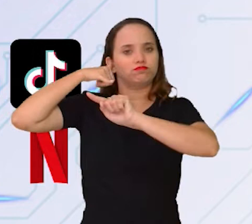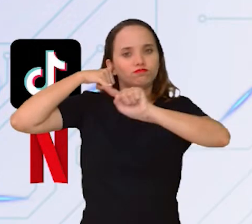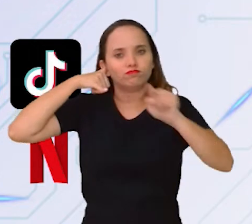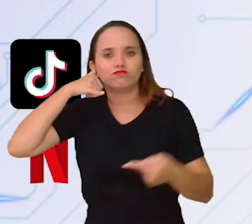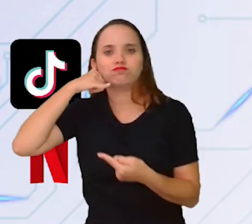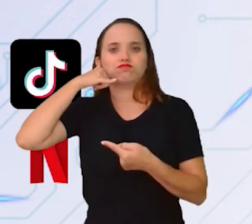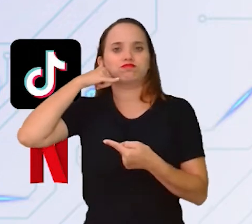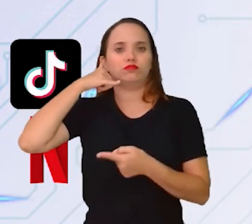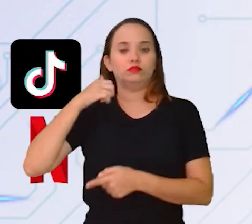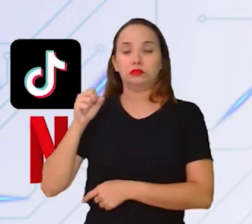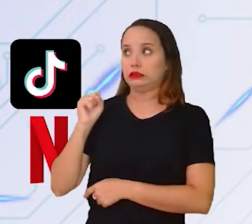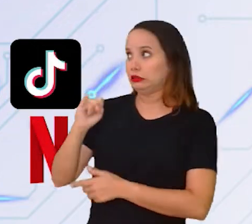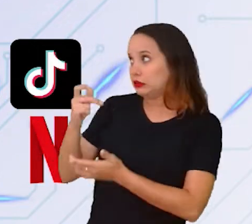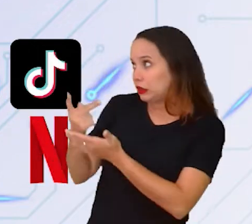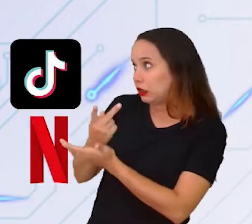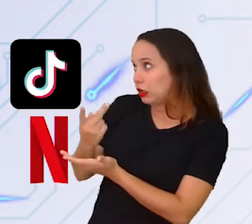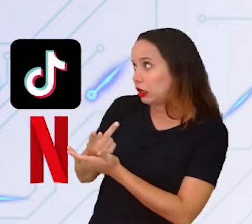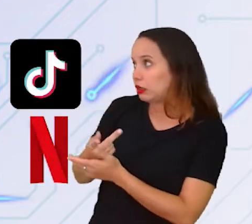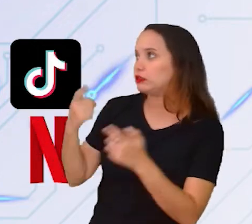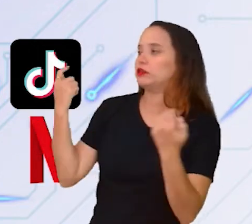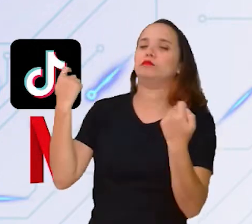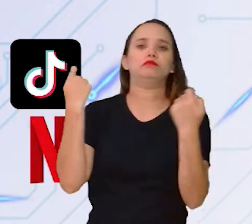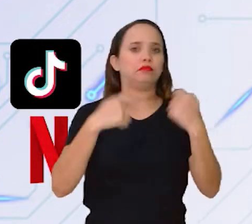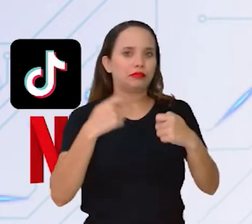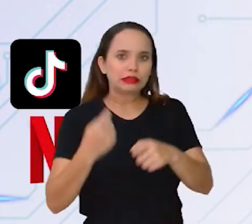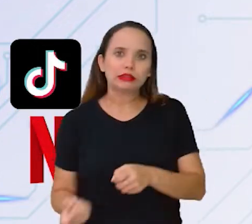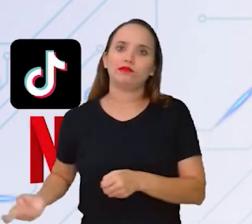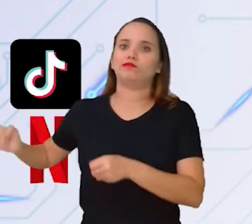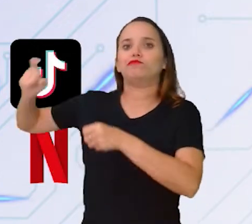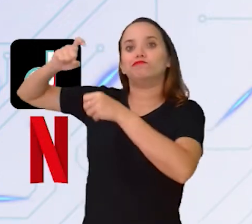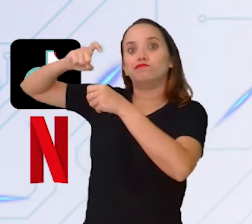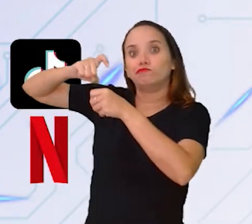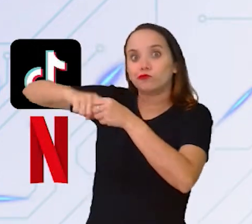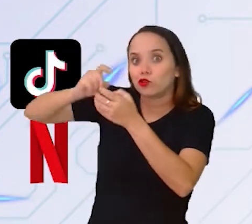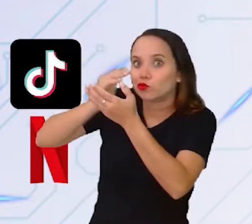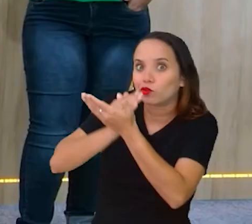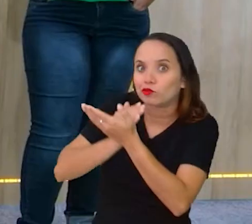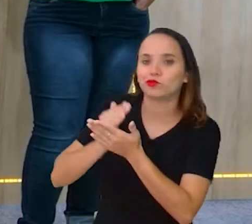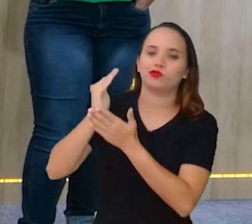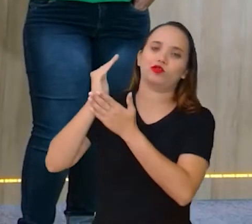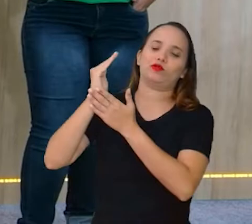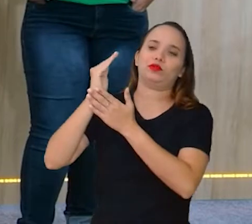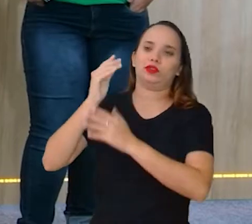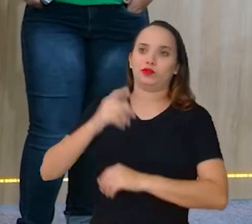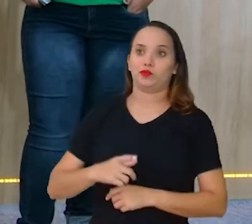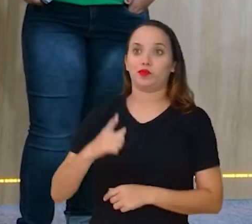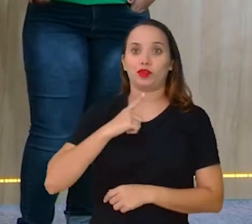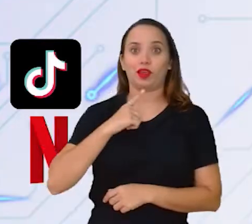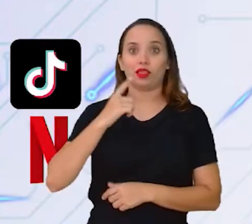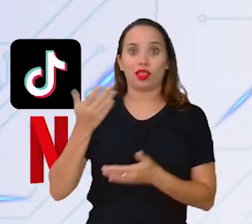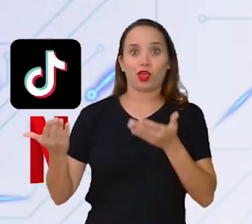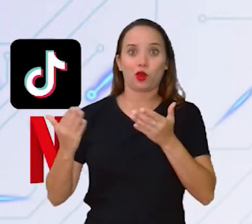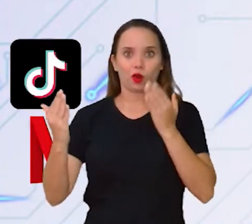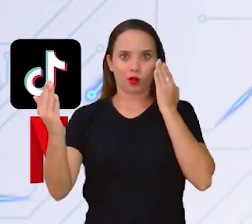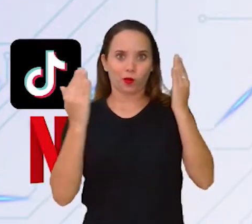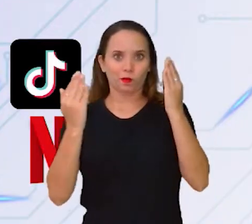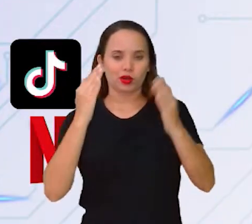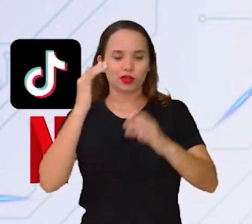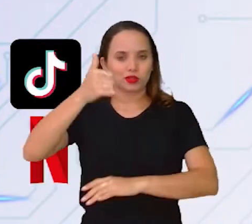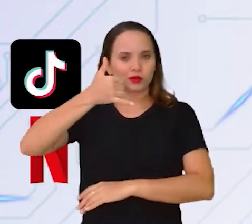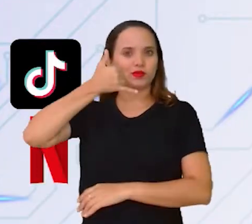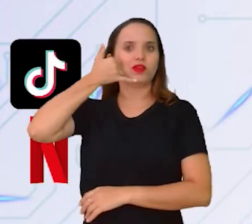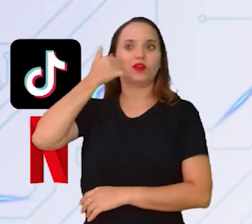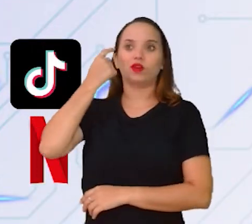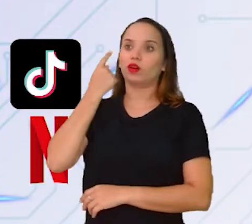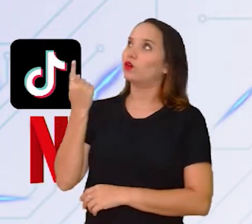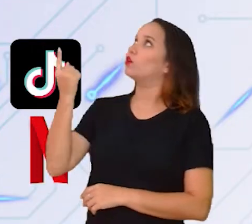E se errasse, teria que voltar para o início. aí no outro lado a gente vê um telefone, né? Pode continuar com a imagem, a